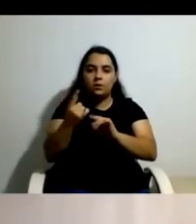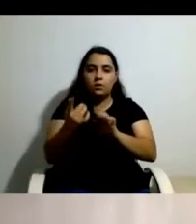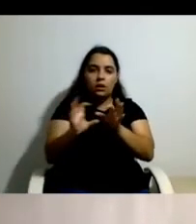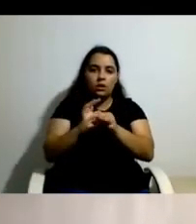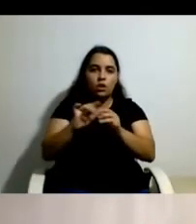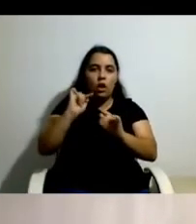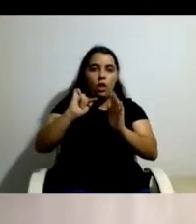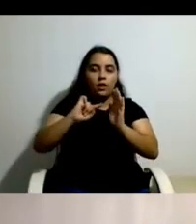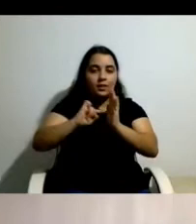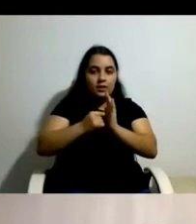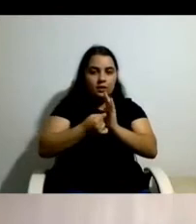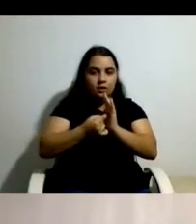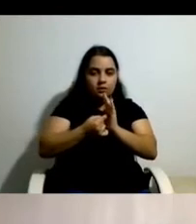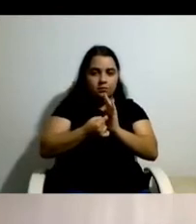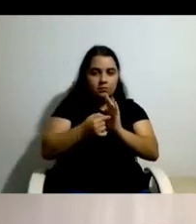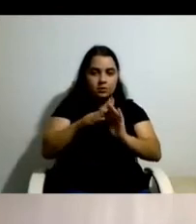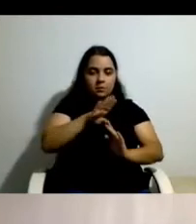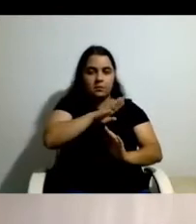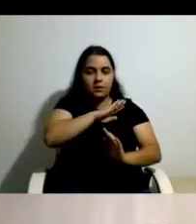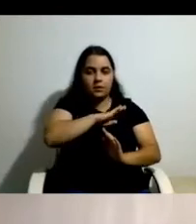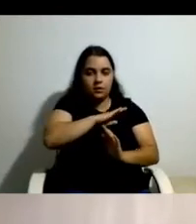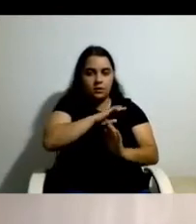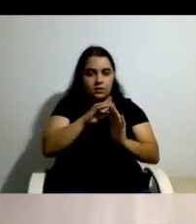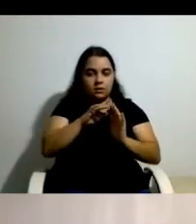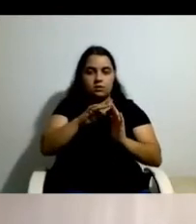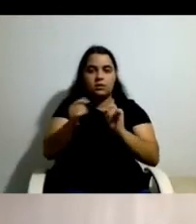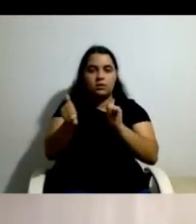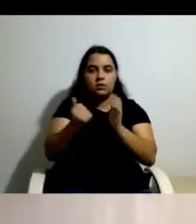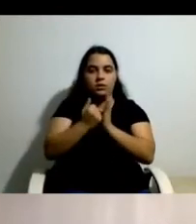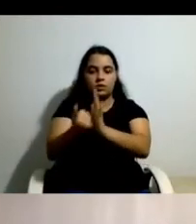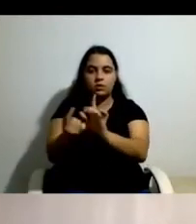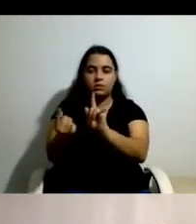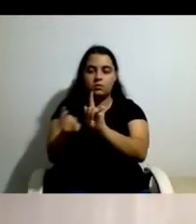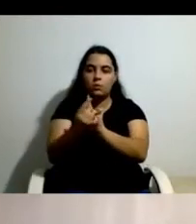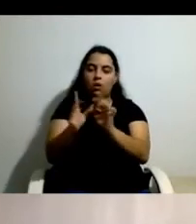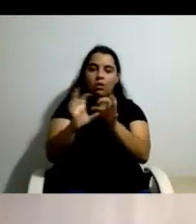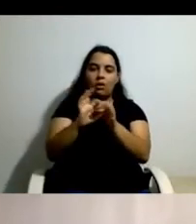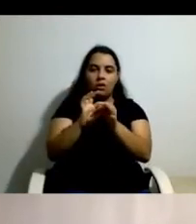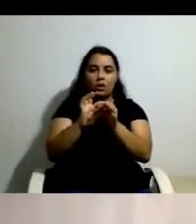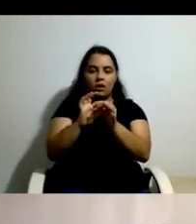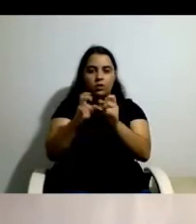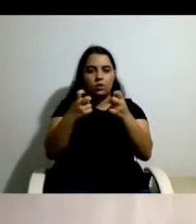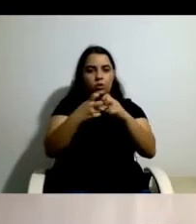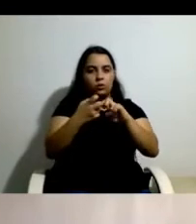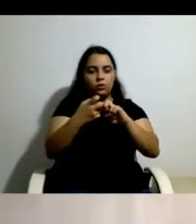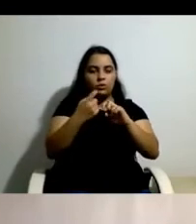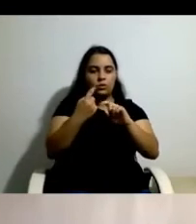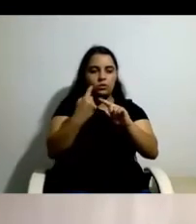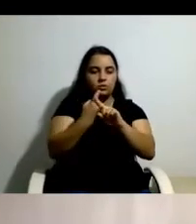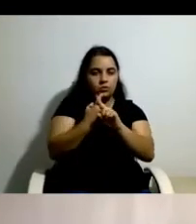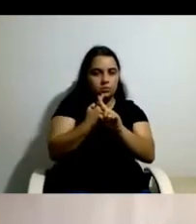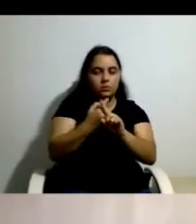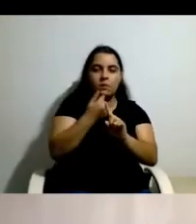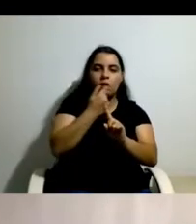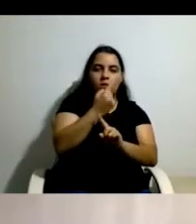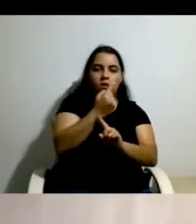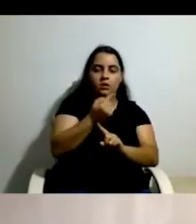que se associam às questões que levantei há pouco. Houve alguma superversão dos critérios e dos